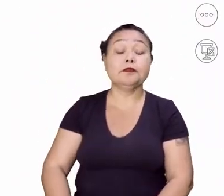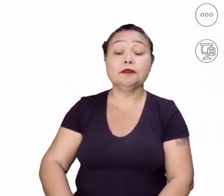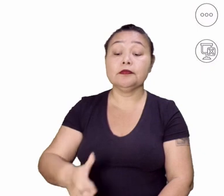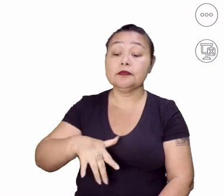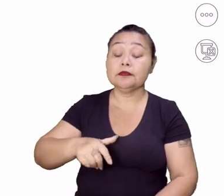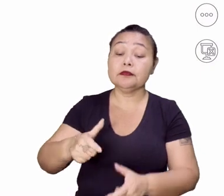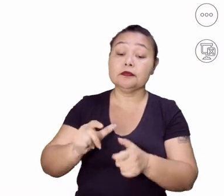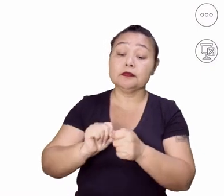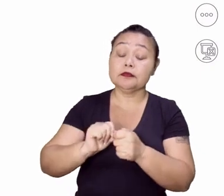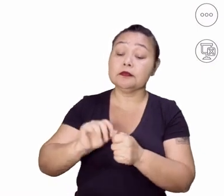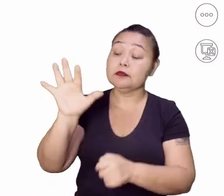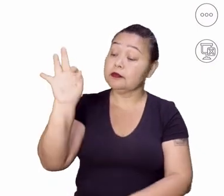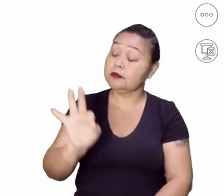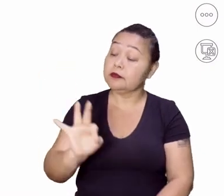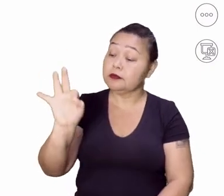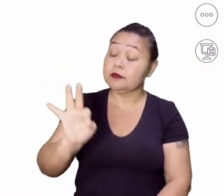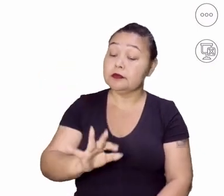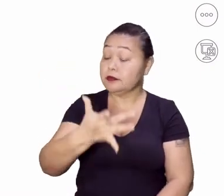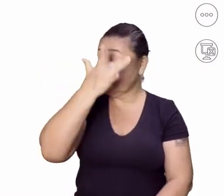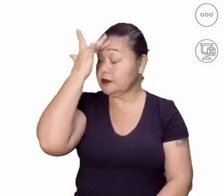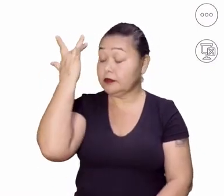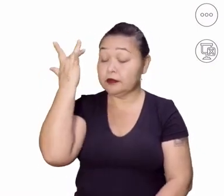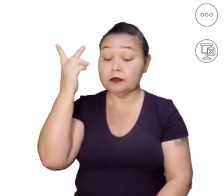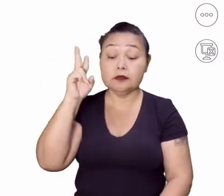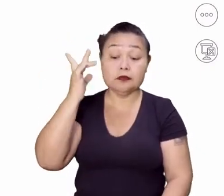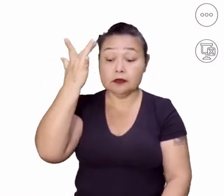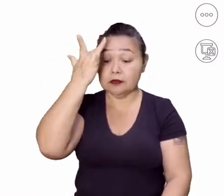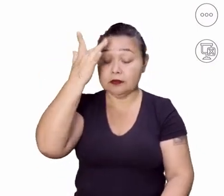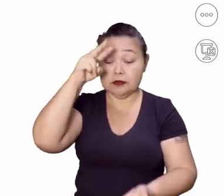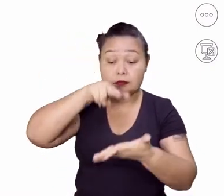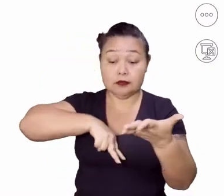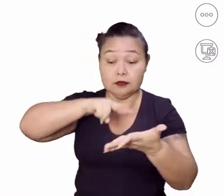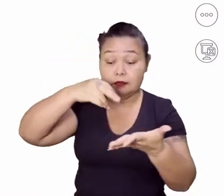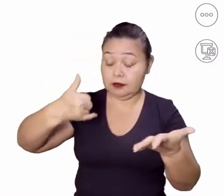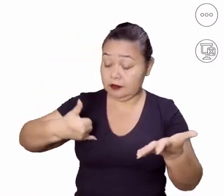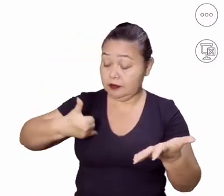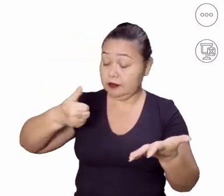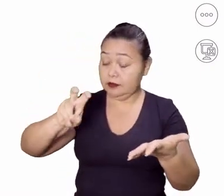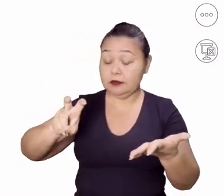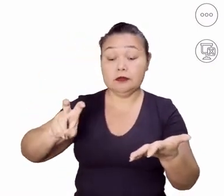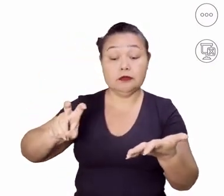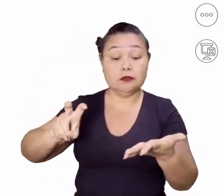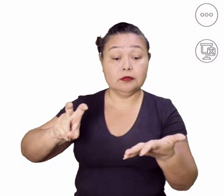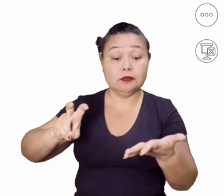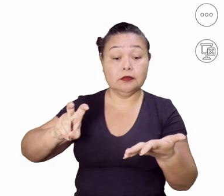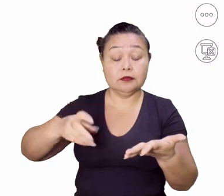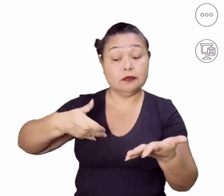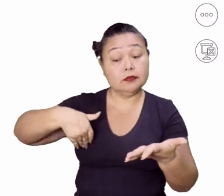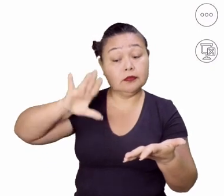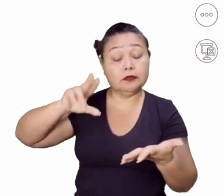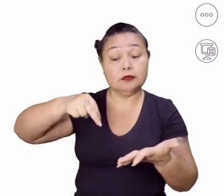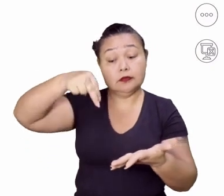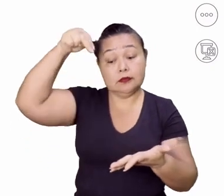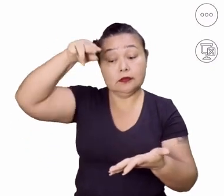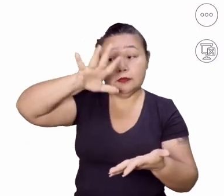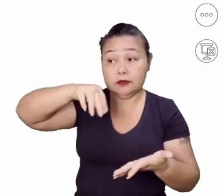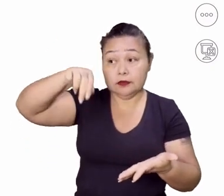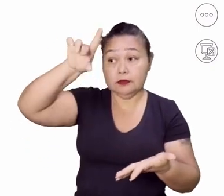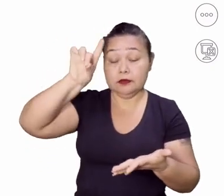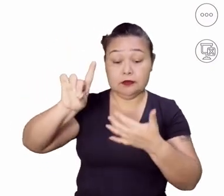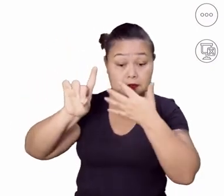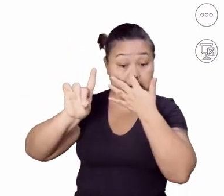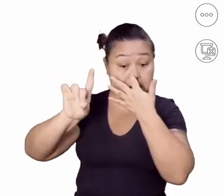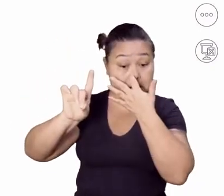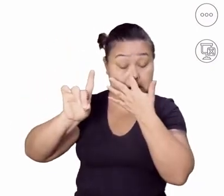analfabetos no Brasil é de pessoas com 15 anos ou mais. A gente tem no Nordeste a maior taxa,